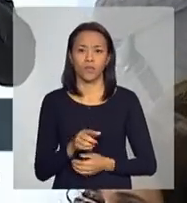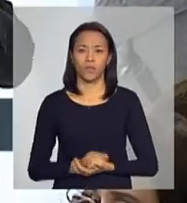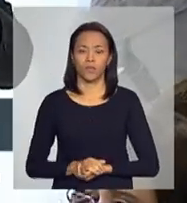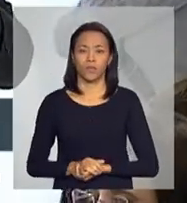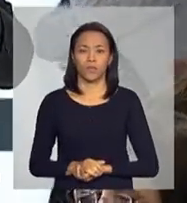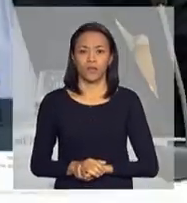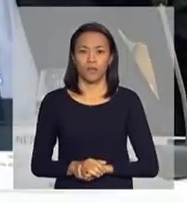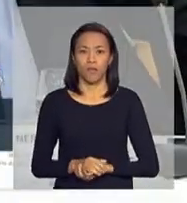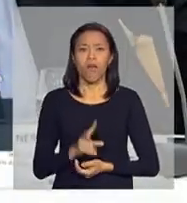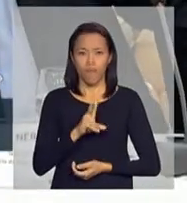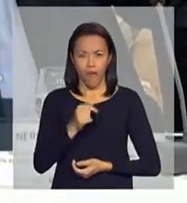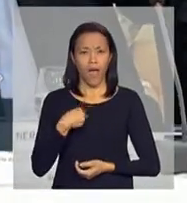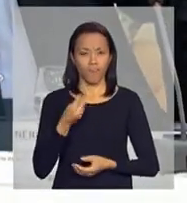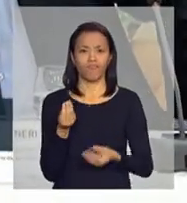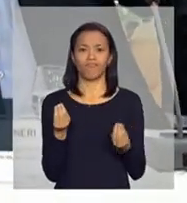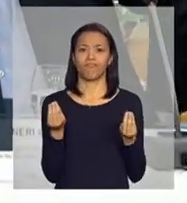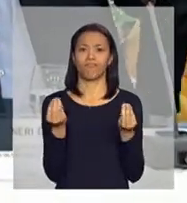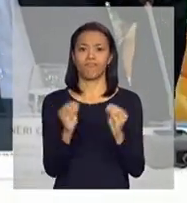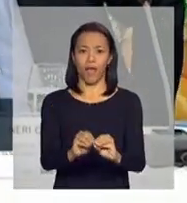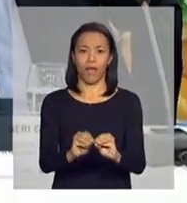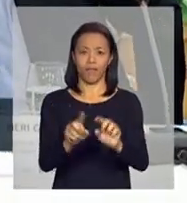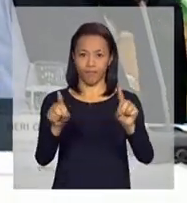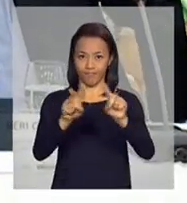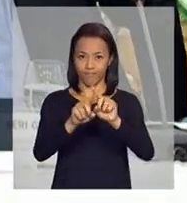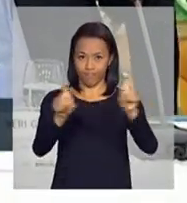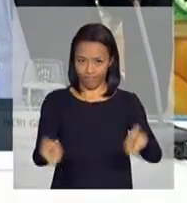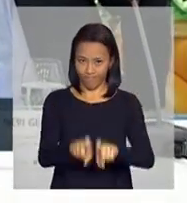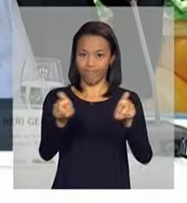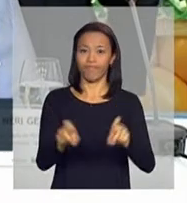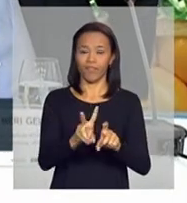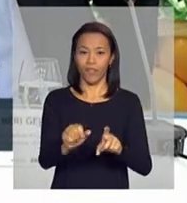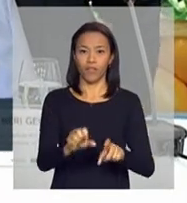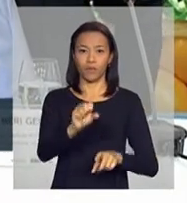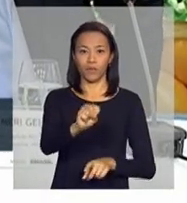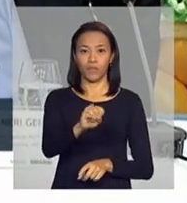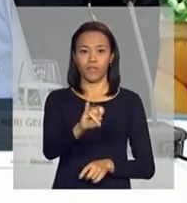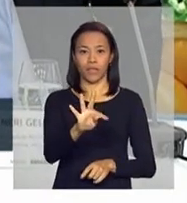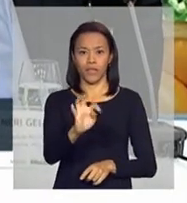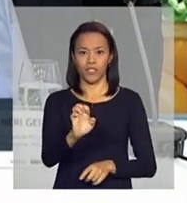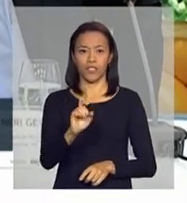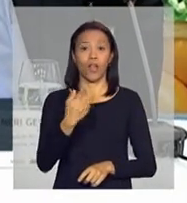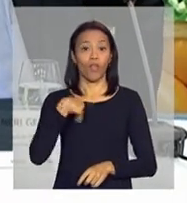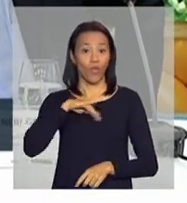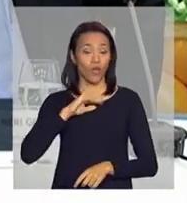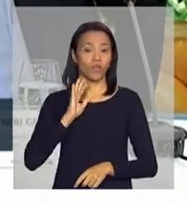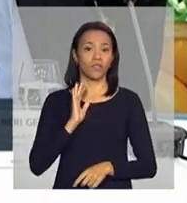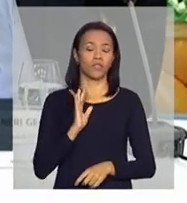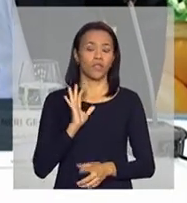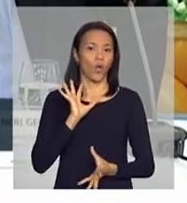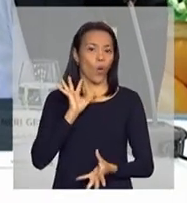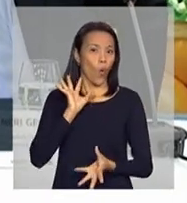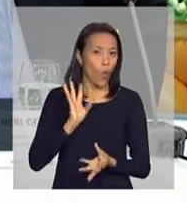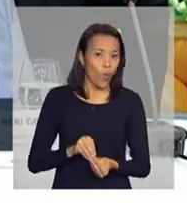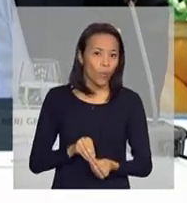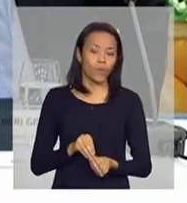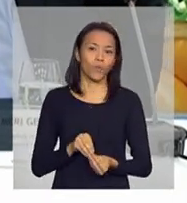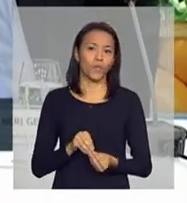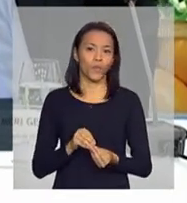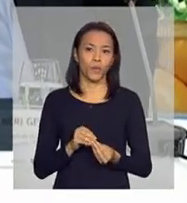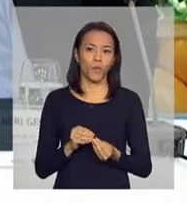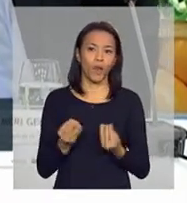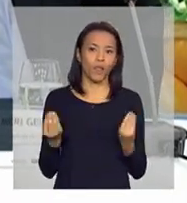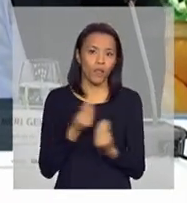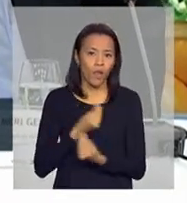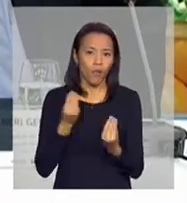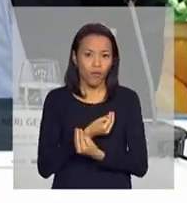Ele vai estar no site da... Nós concluímos, Tarso. A gente concluiu a negociação